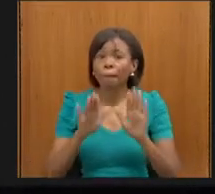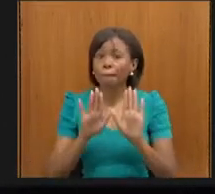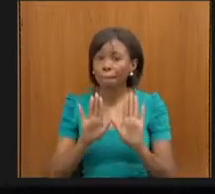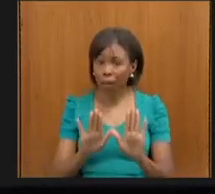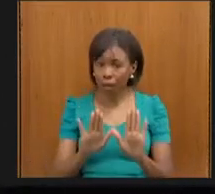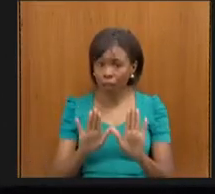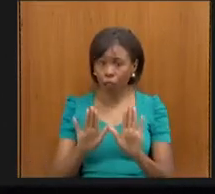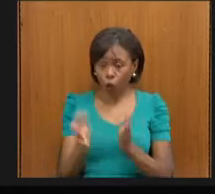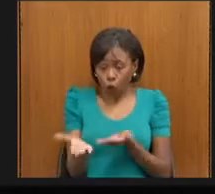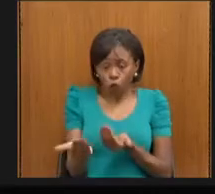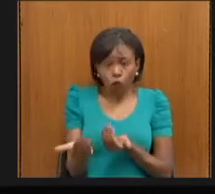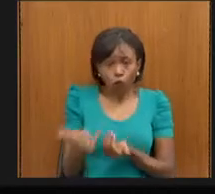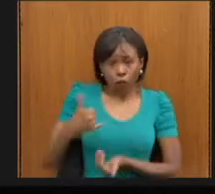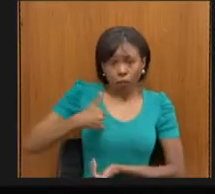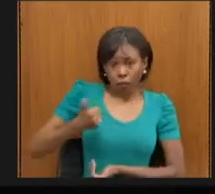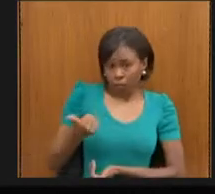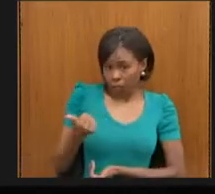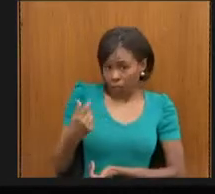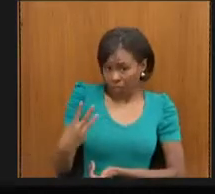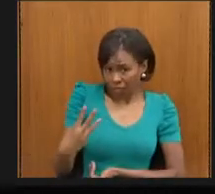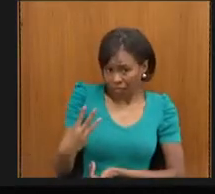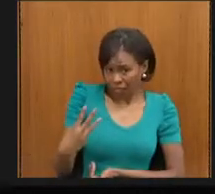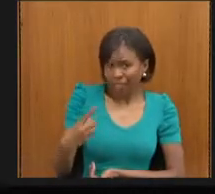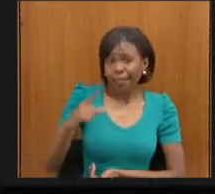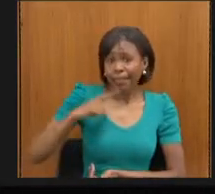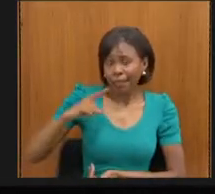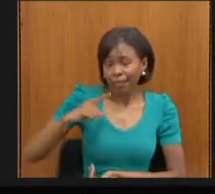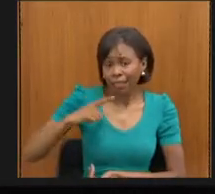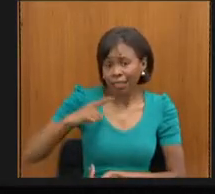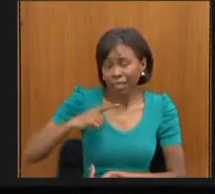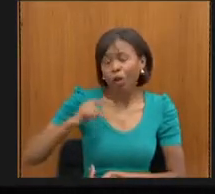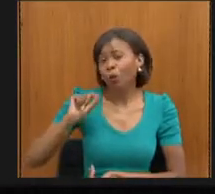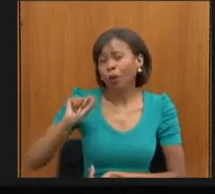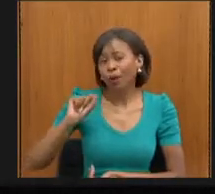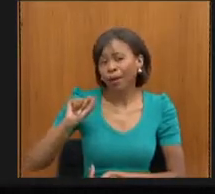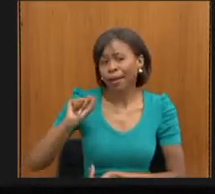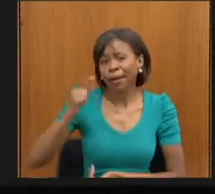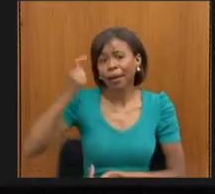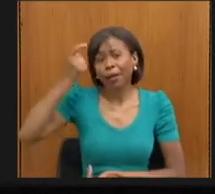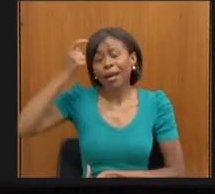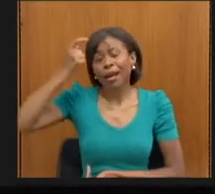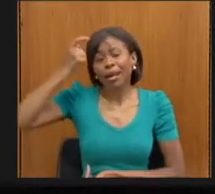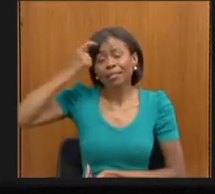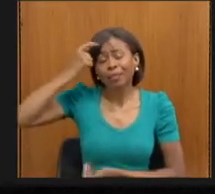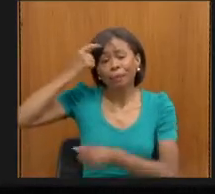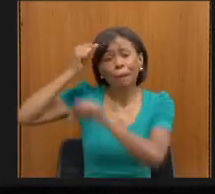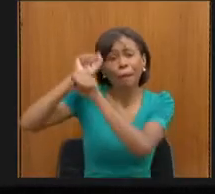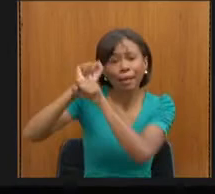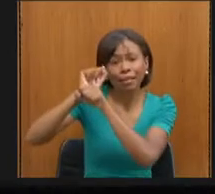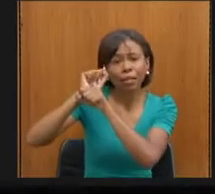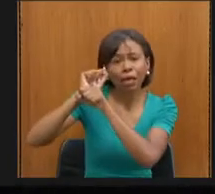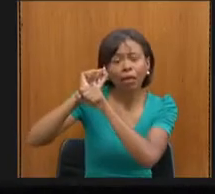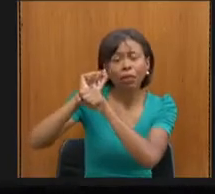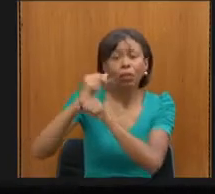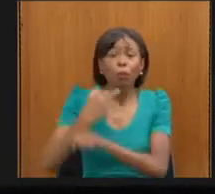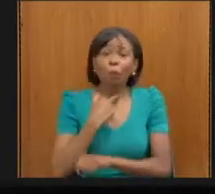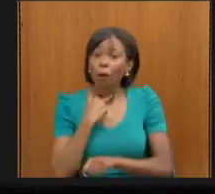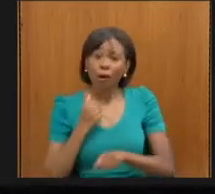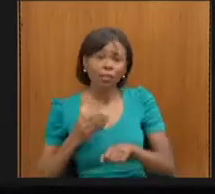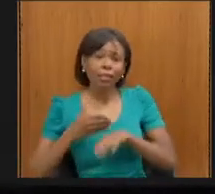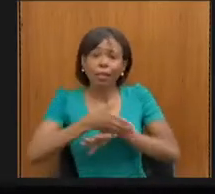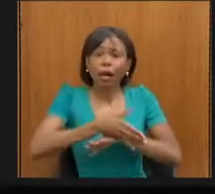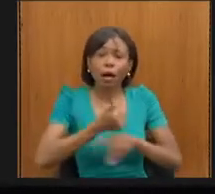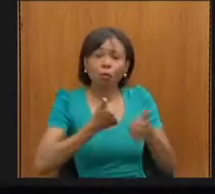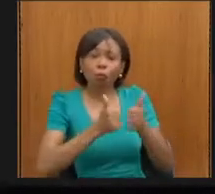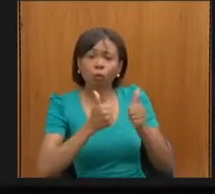de 13 anos com paralisia cerebral não tem como pegar o ônibus e fazer o seu tratamento,